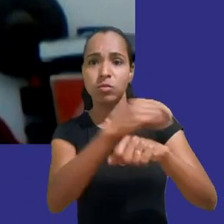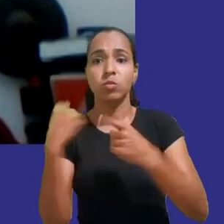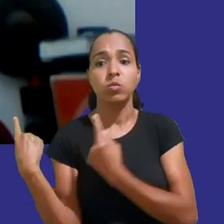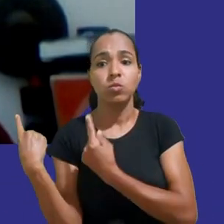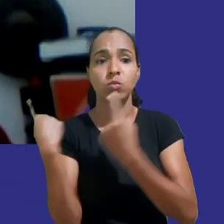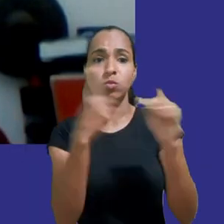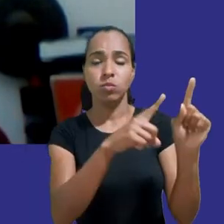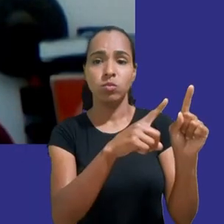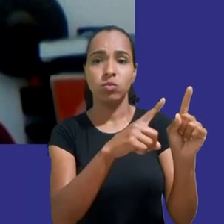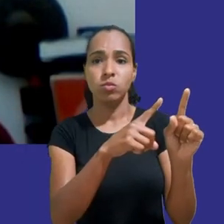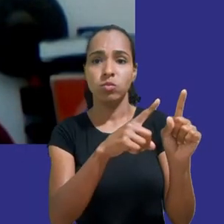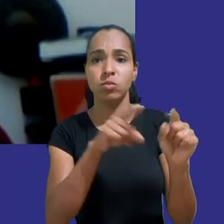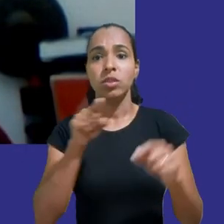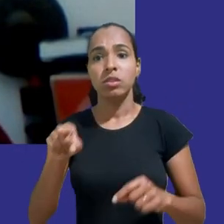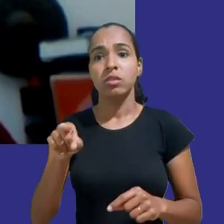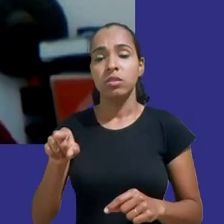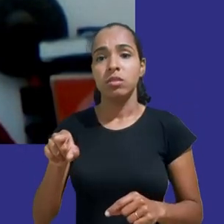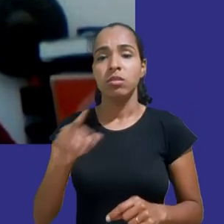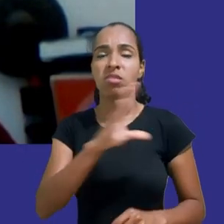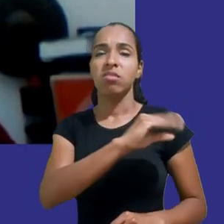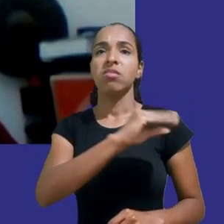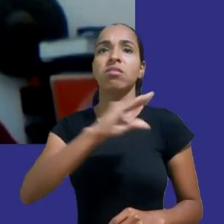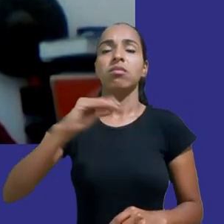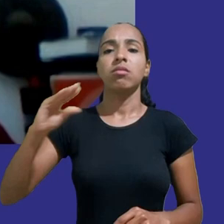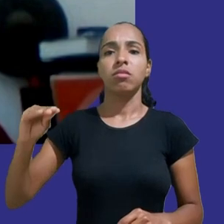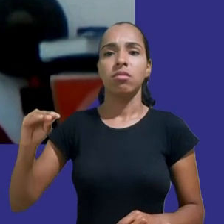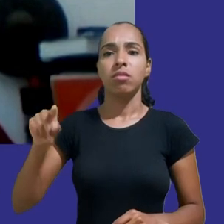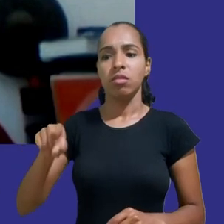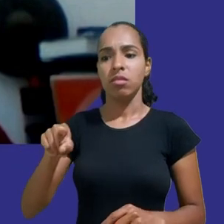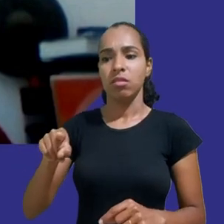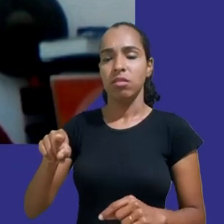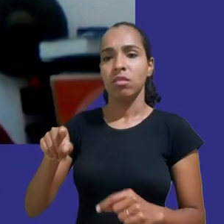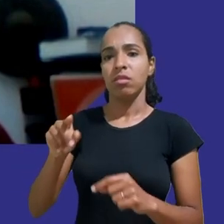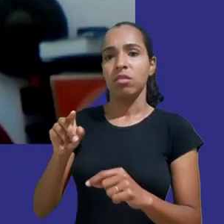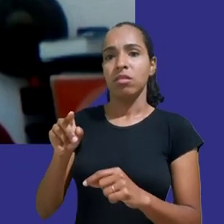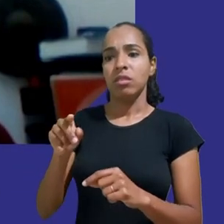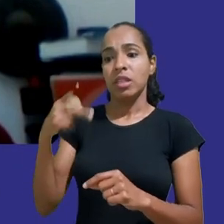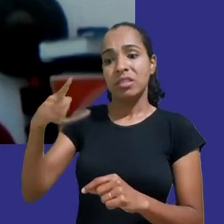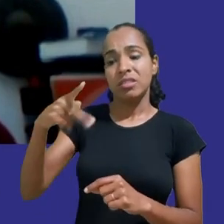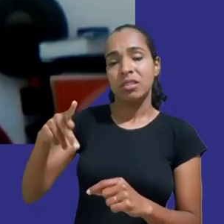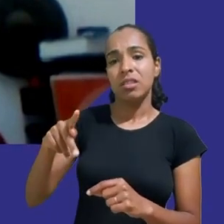de dados de crianças desde a implementação do RGPD na Europa